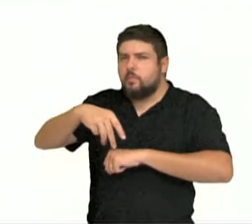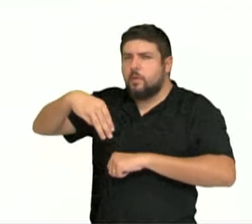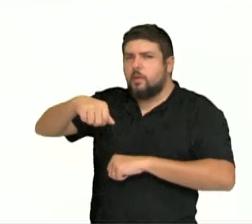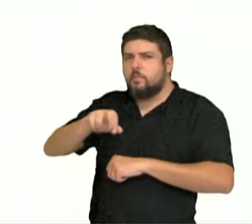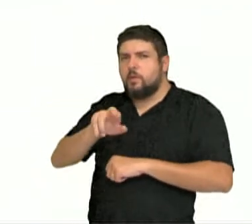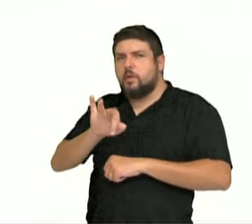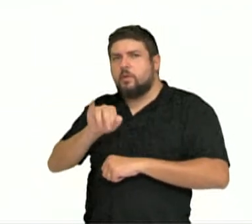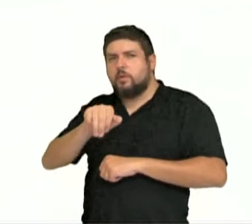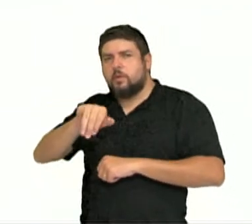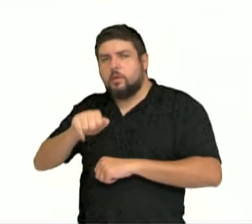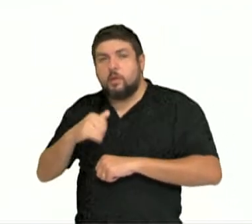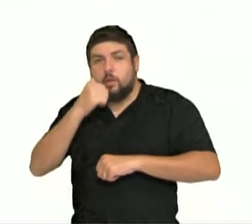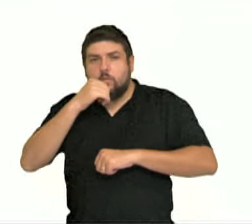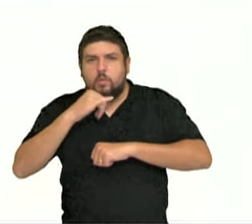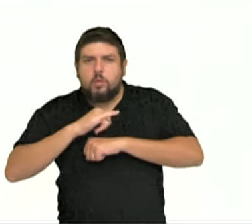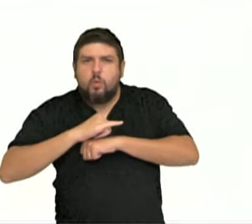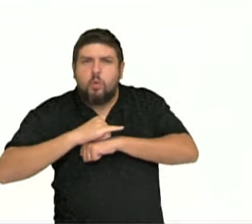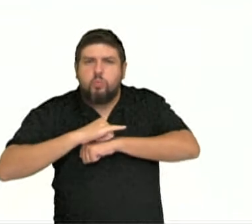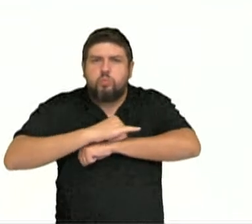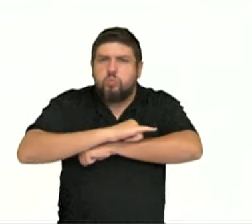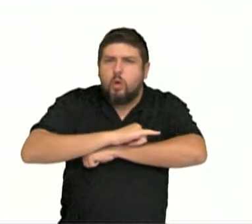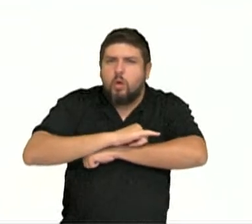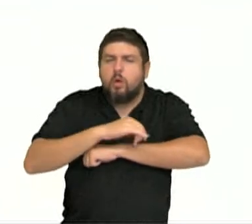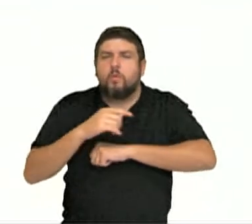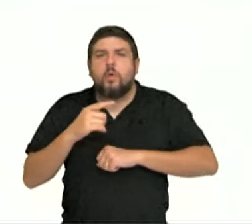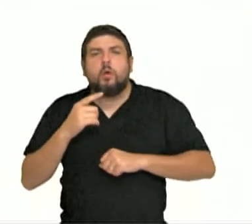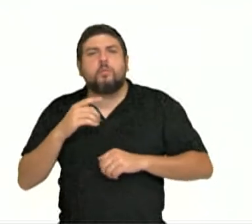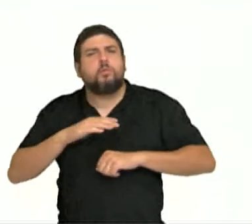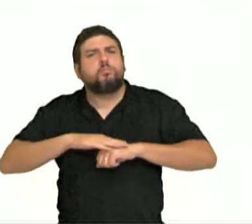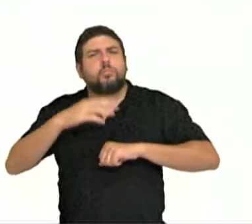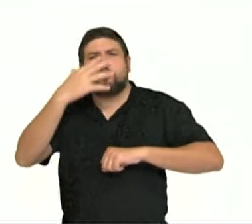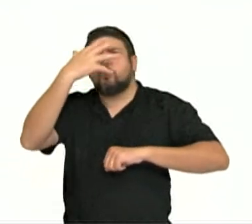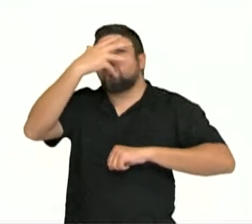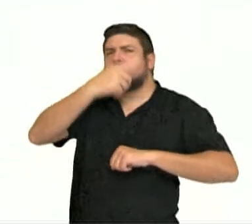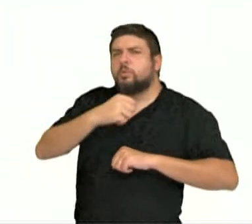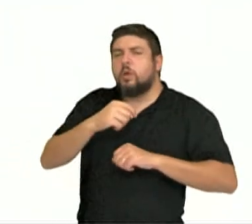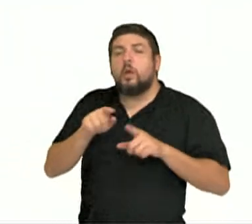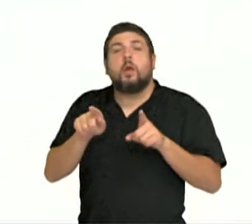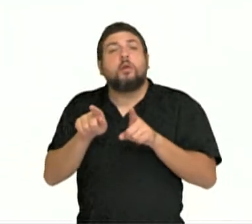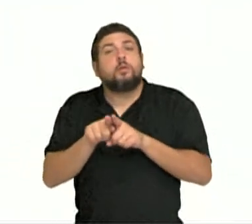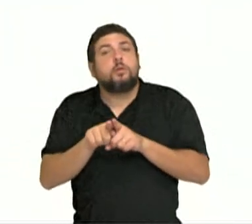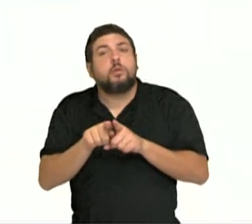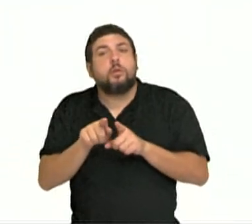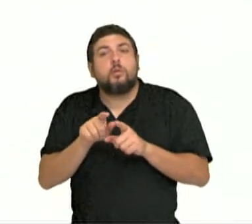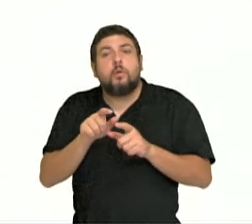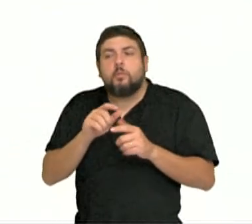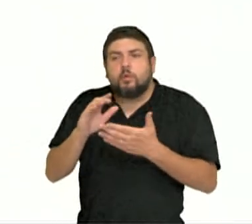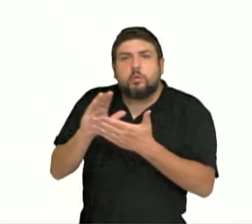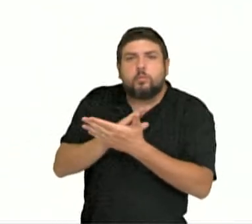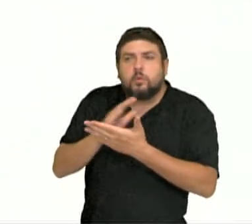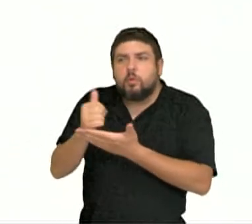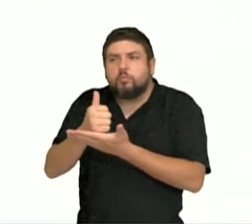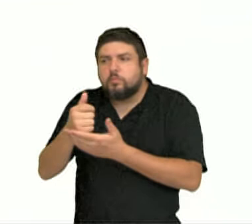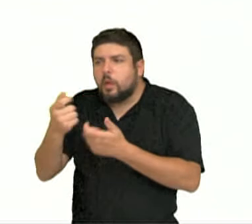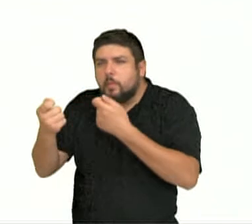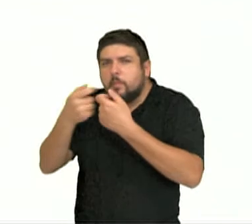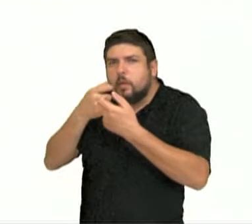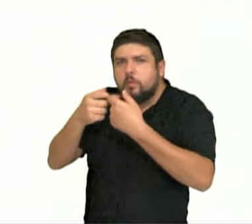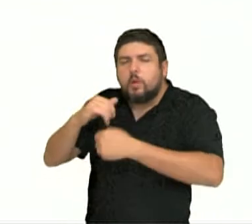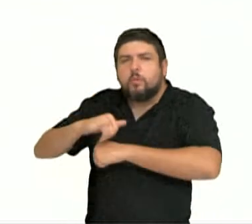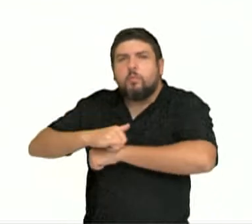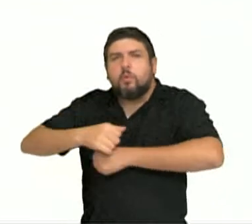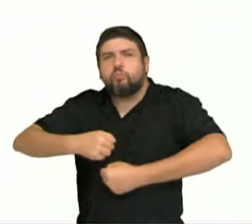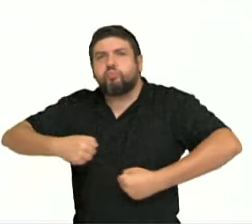casar-se melhor. Onde frequentemente se recorre a remédios para conseguir engordar. Olha só. Aqui no Brasil é o contrário, né?